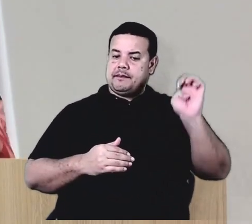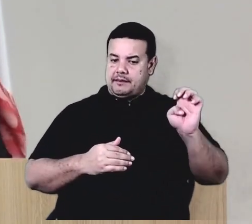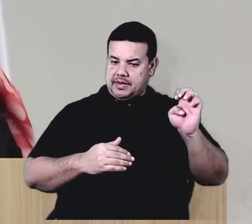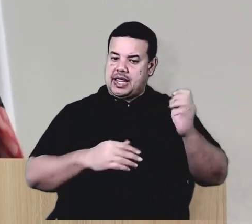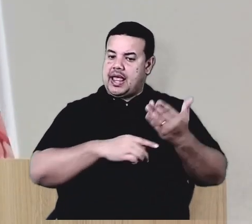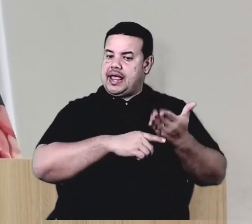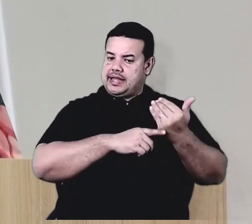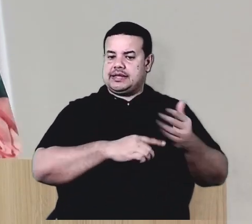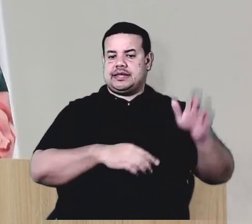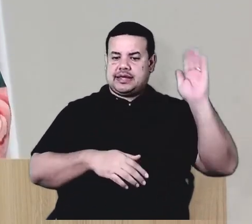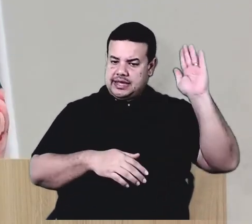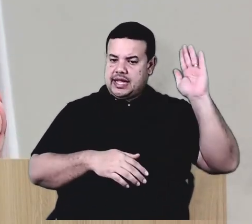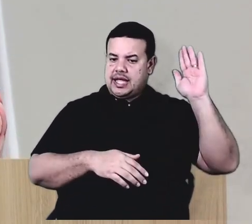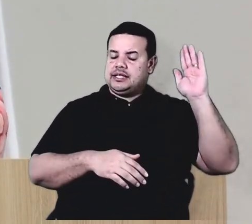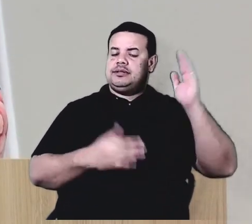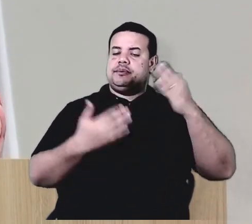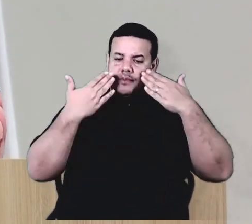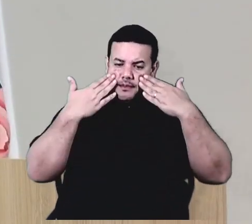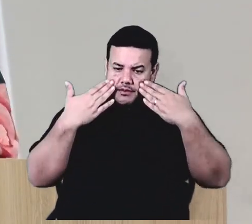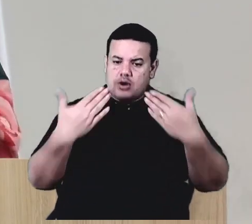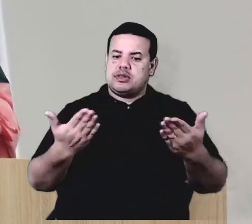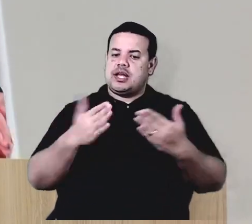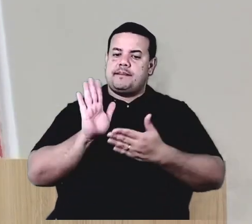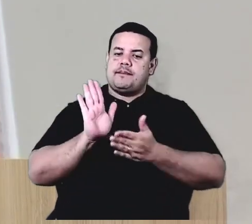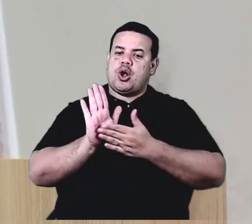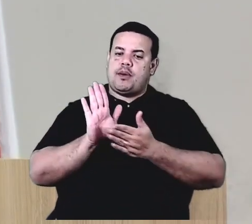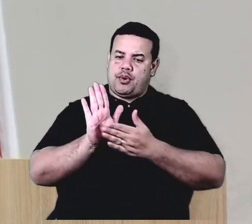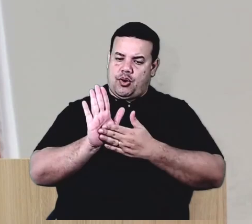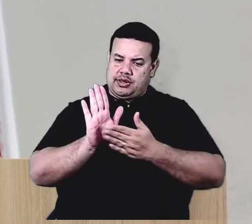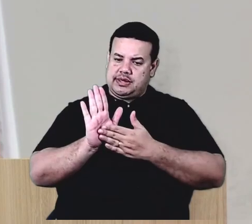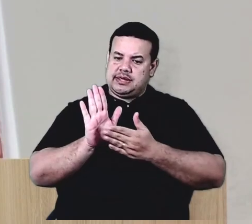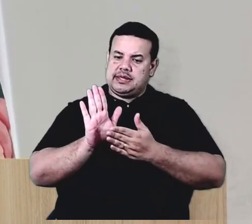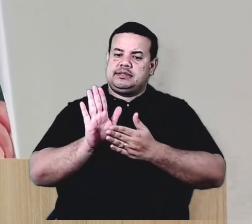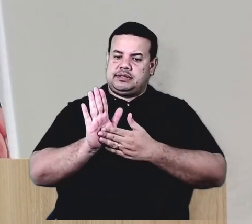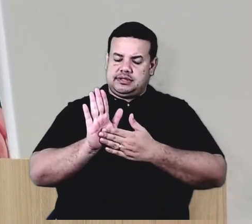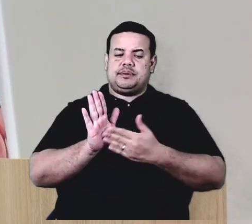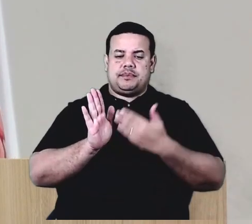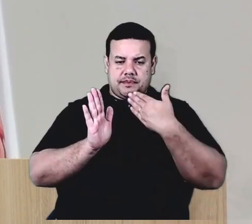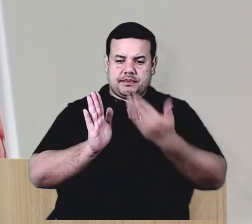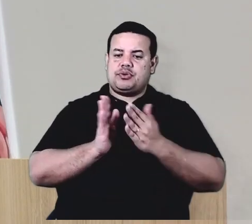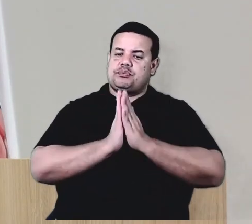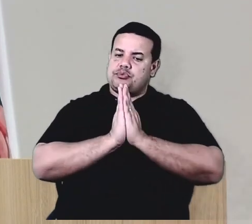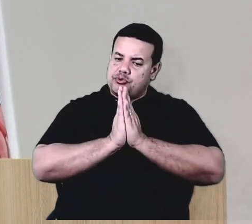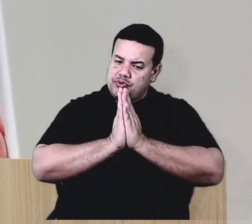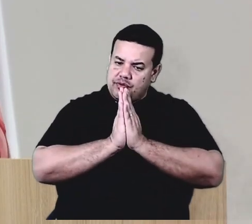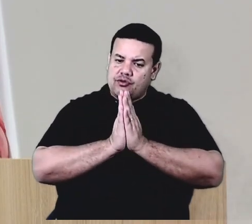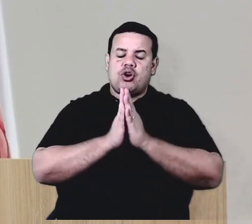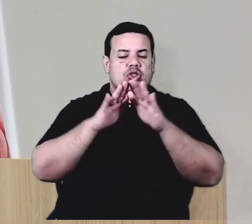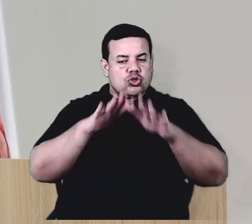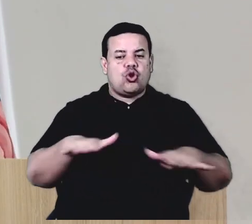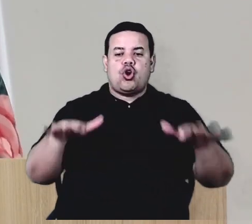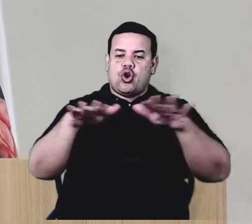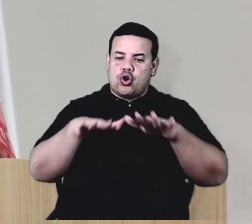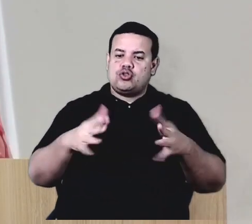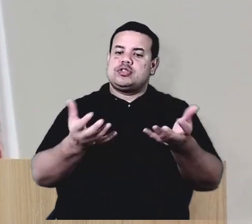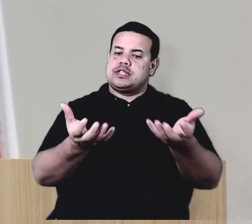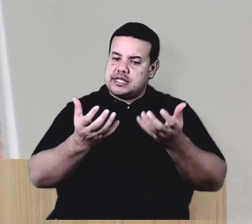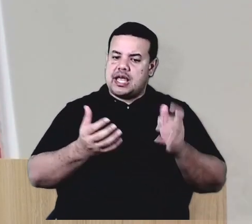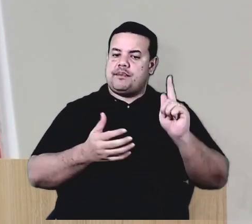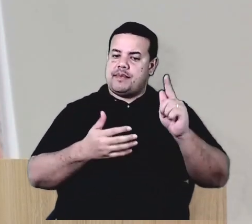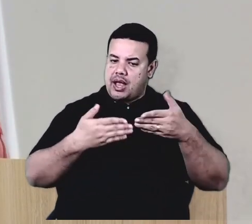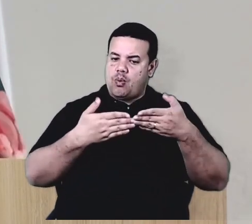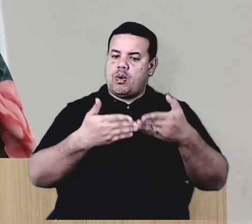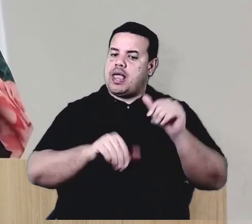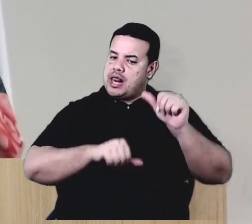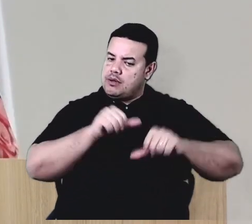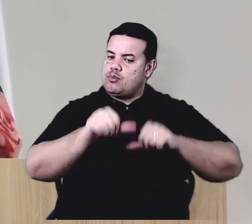maravilhosos, apresentando propostas. Eu peço encarecidamente para todos vocês que querem uma guaira diferente, que querem mudar